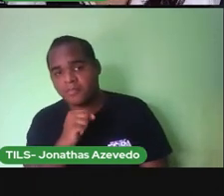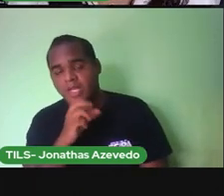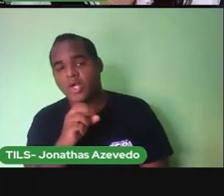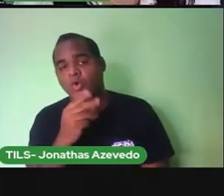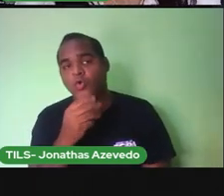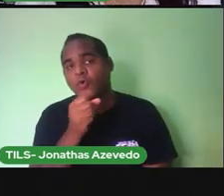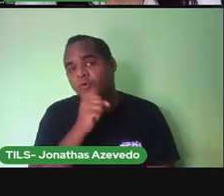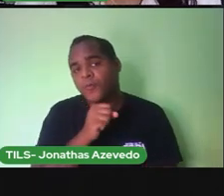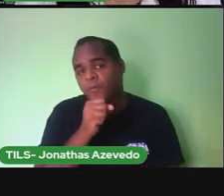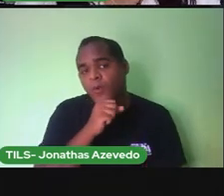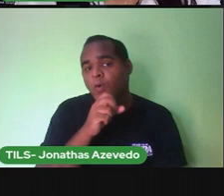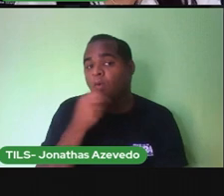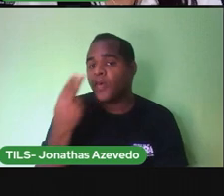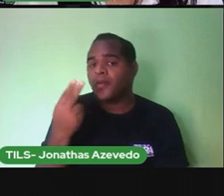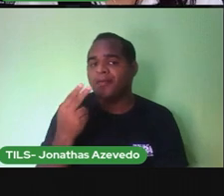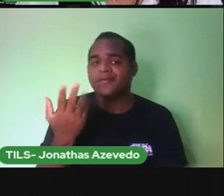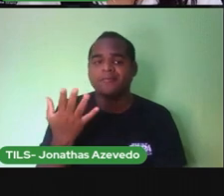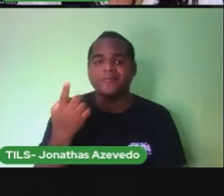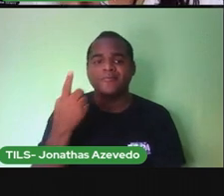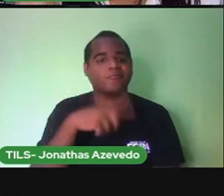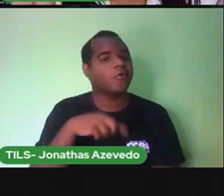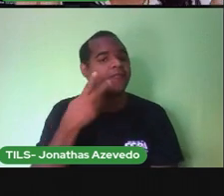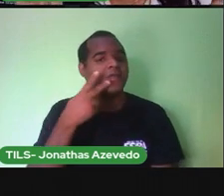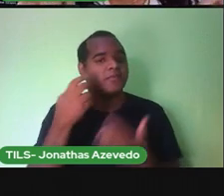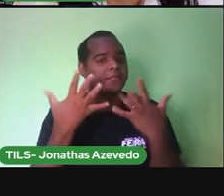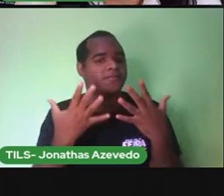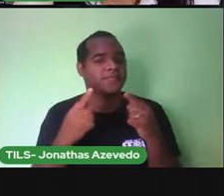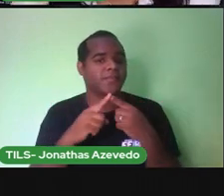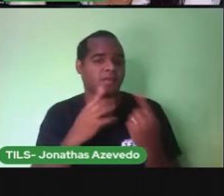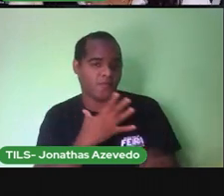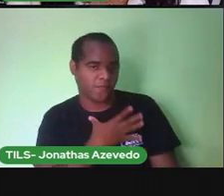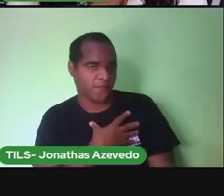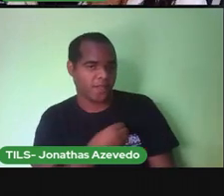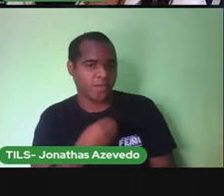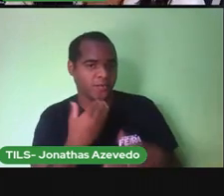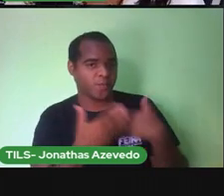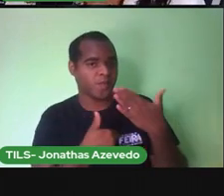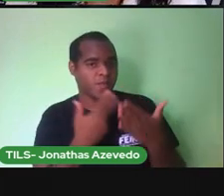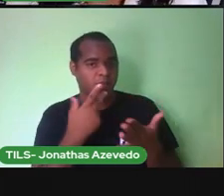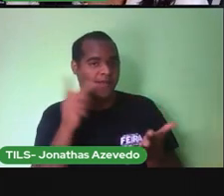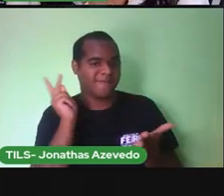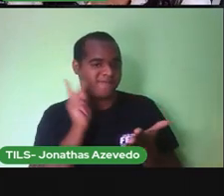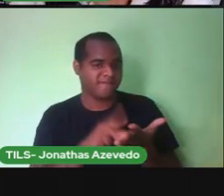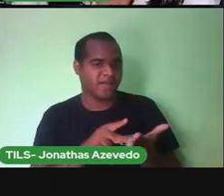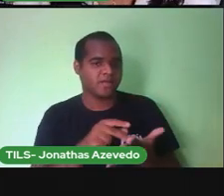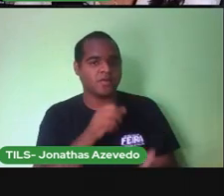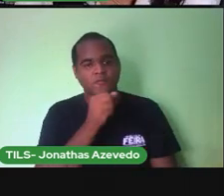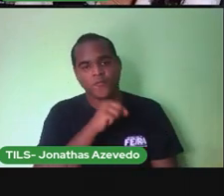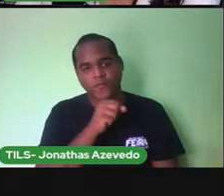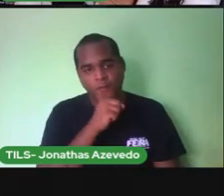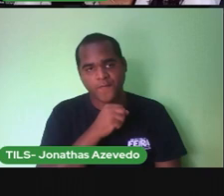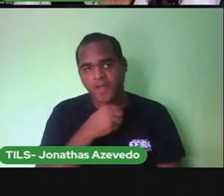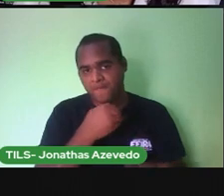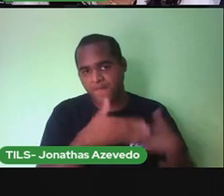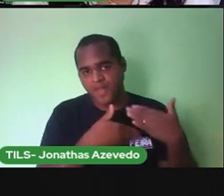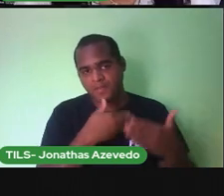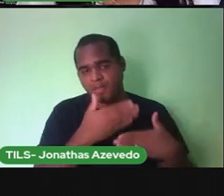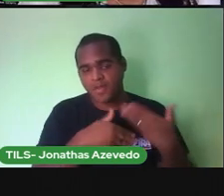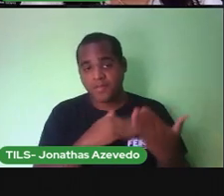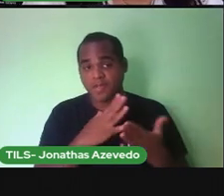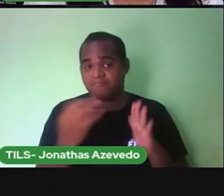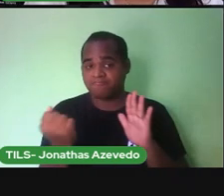avós, quando nós passamos a ser filhos legítimos dos nossos avós, através de documentos